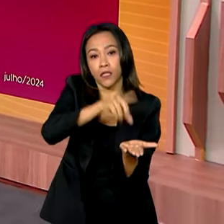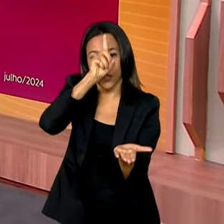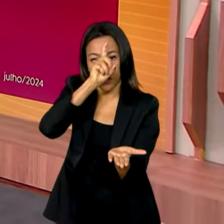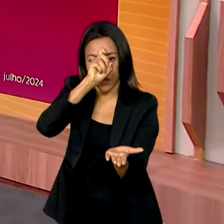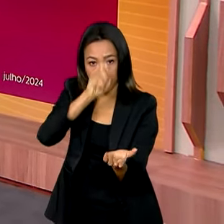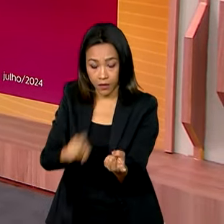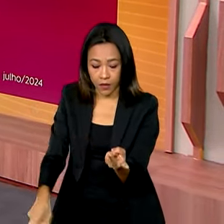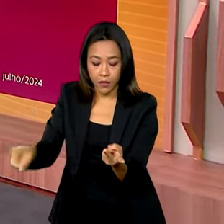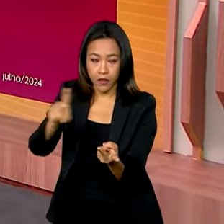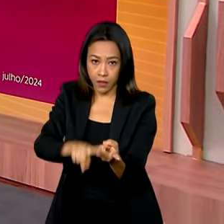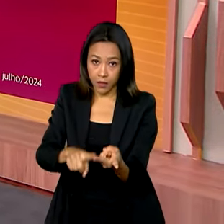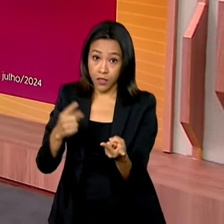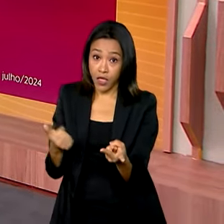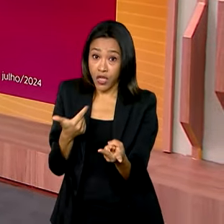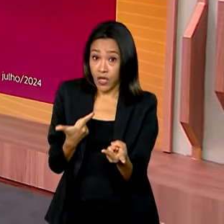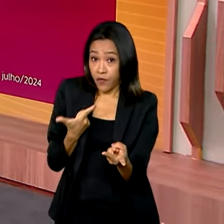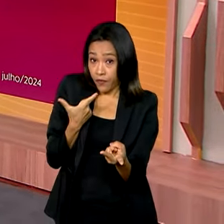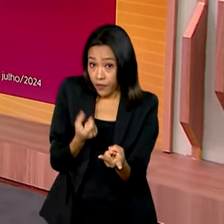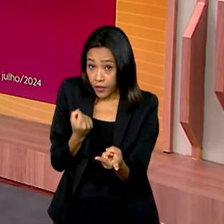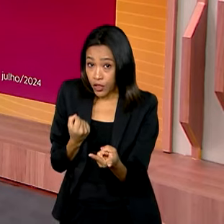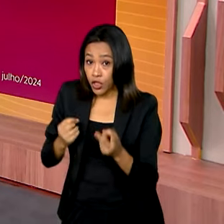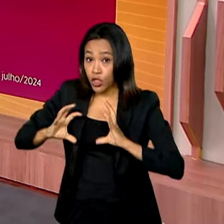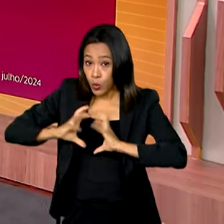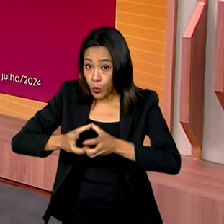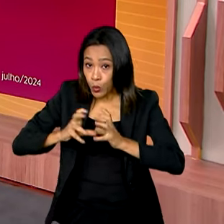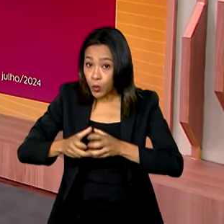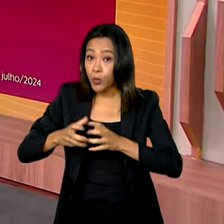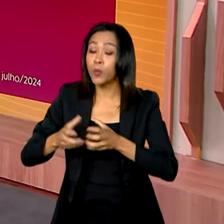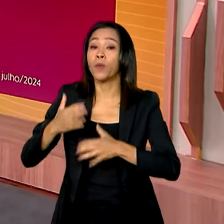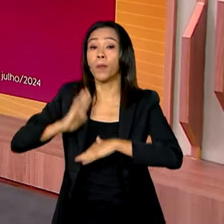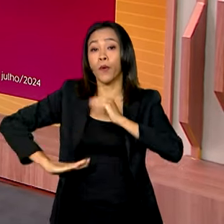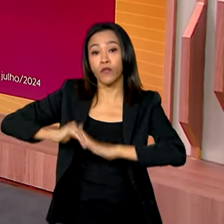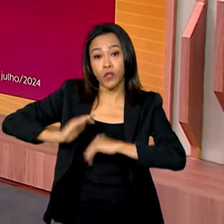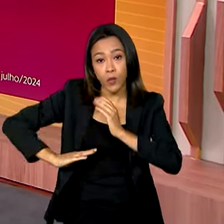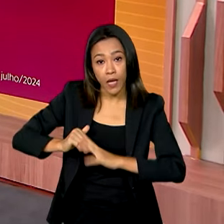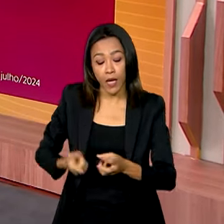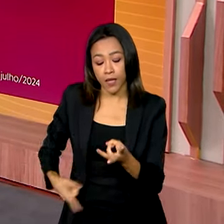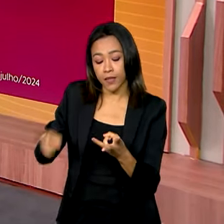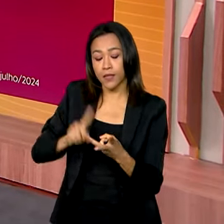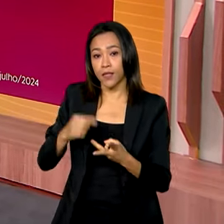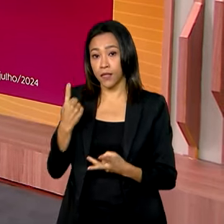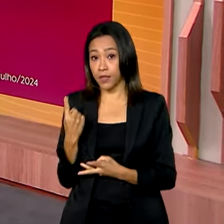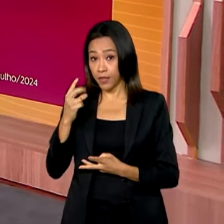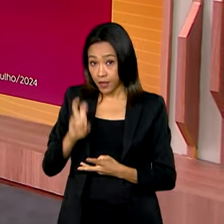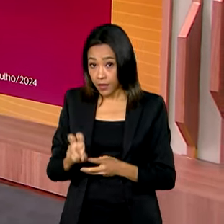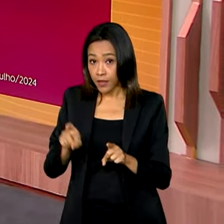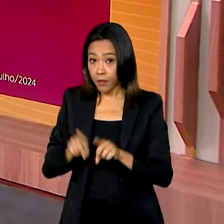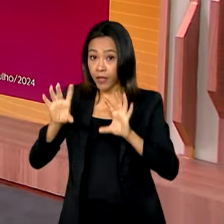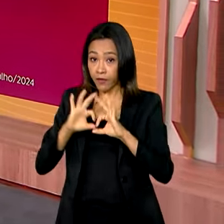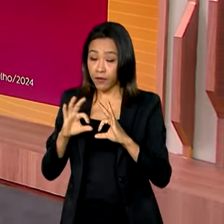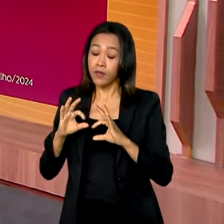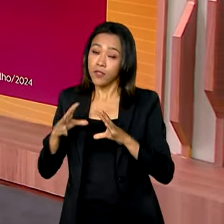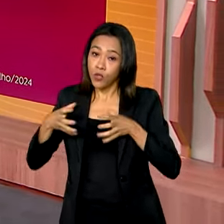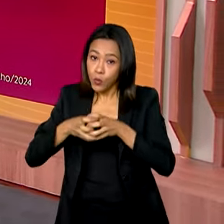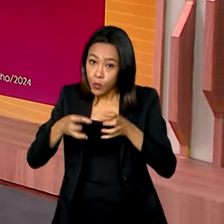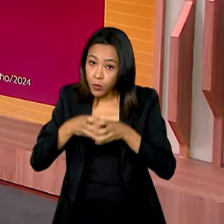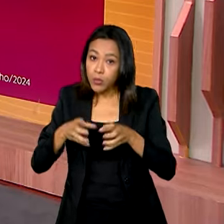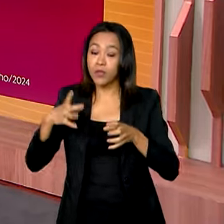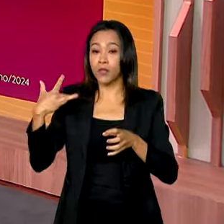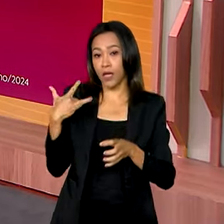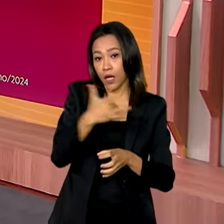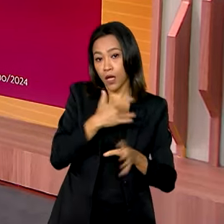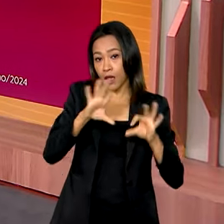equipes do programa Mais Médicos e 15 equipes do Saúde da Família. Entre as ações de